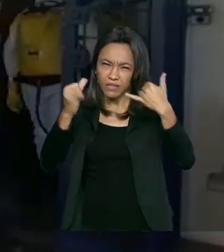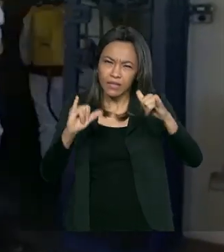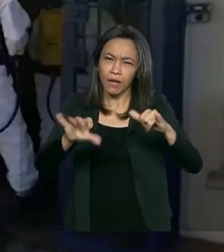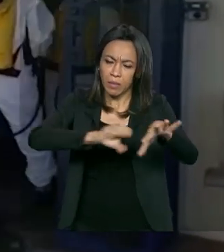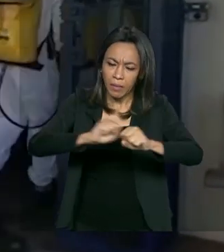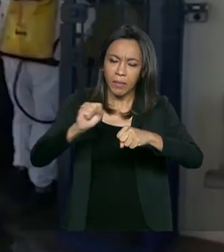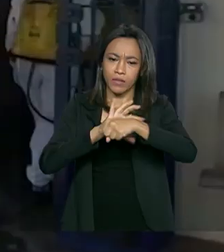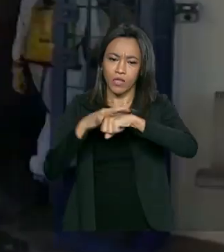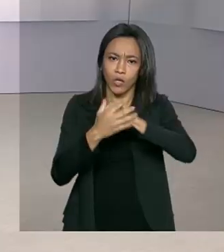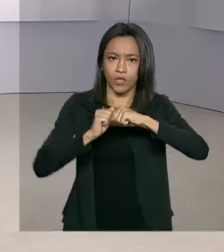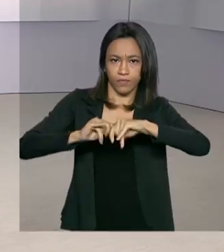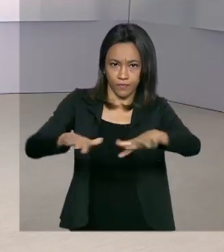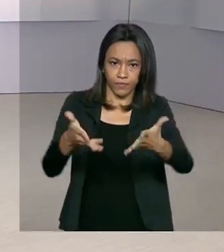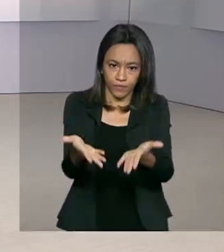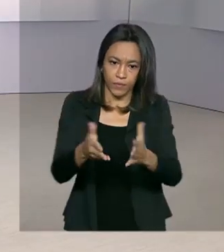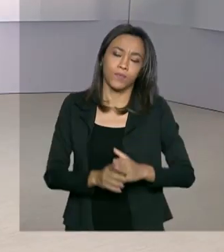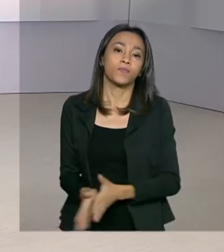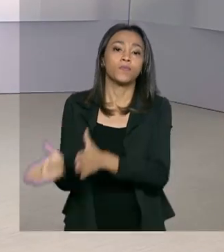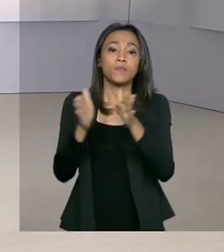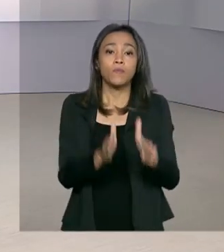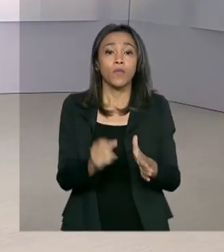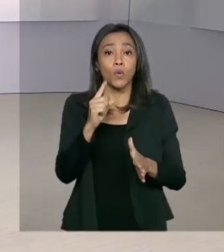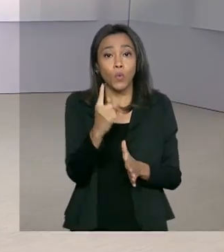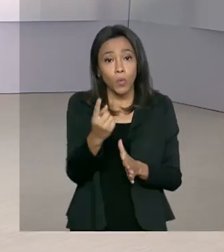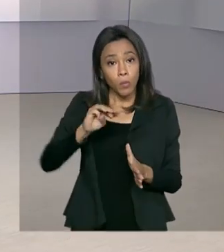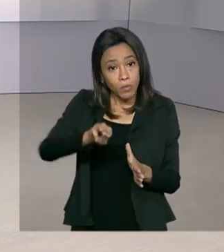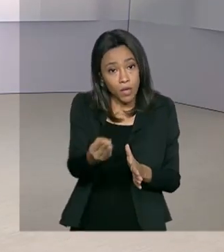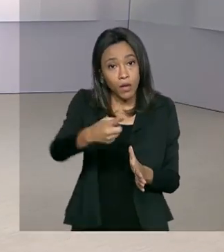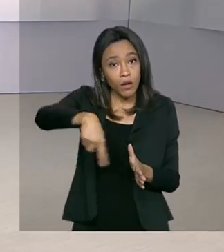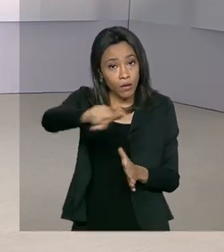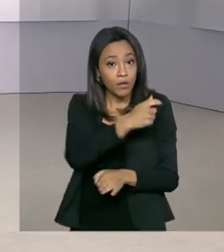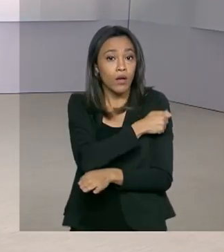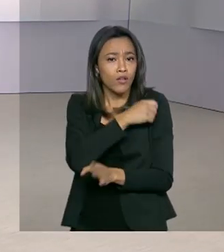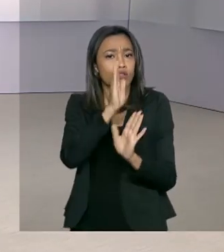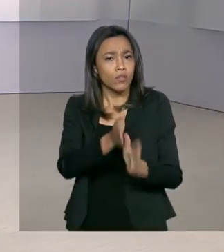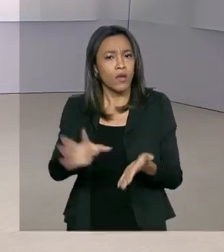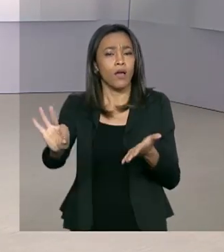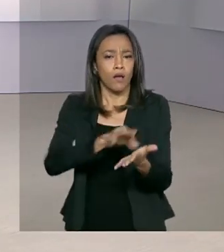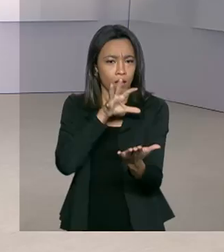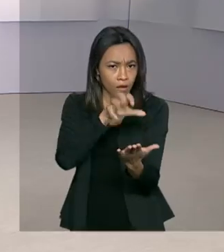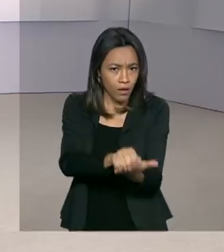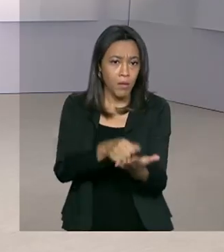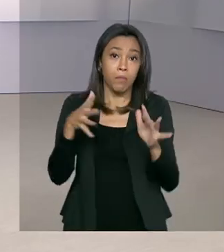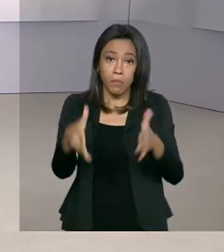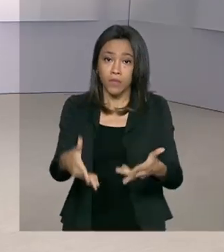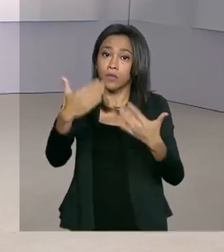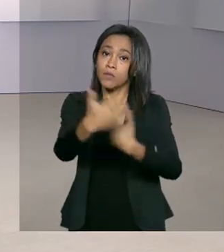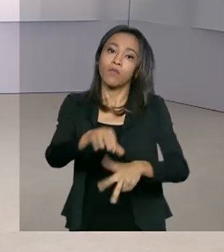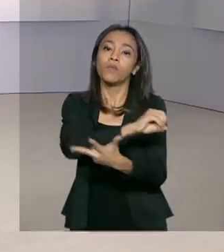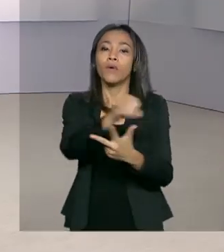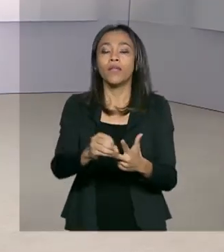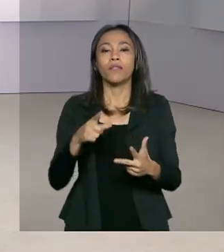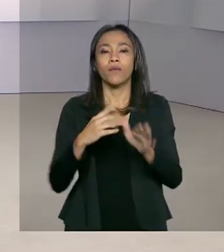coronavírus. Um milhão de estudantes já se inscreveram para participar do Enem este ano e a prova terá as